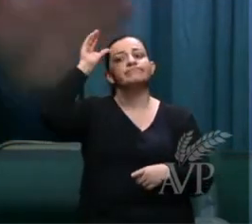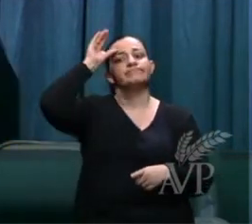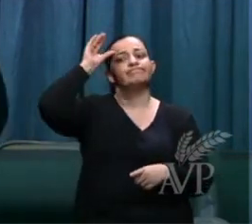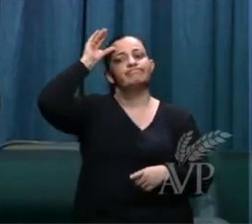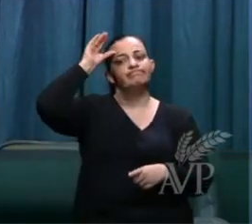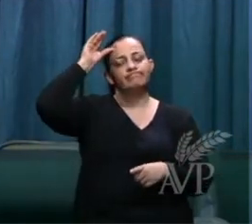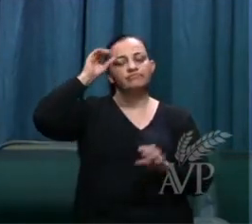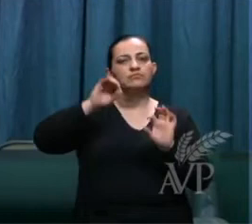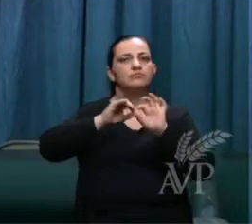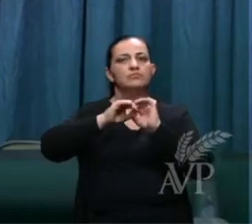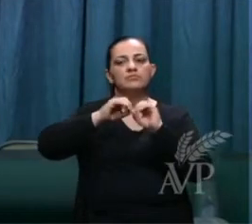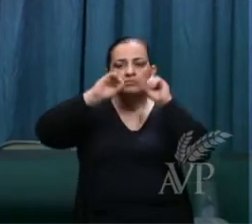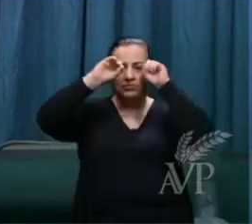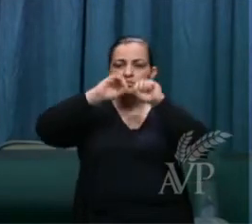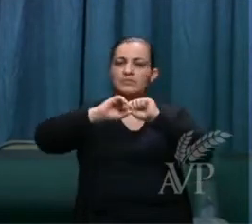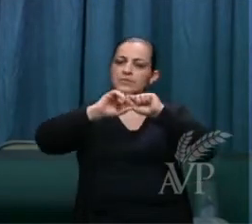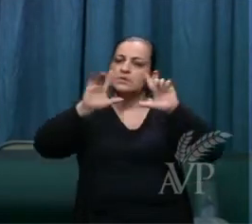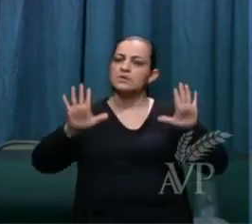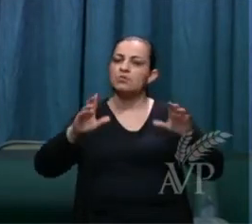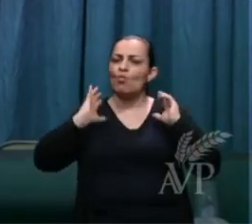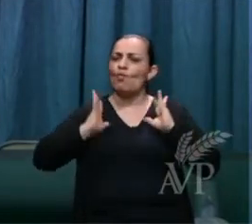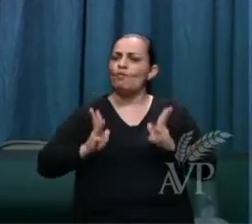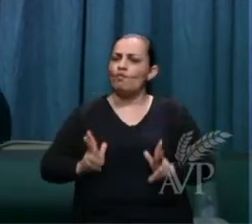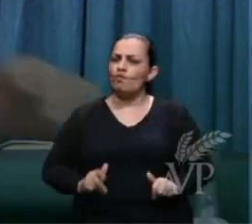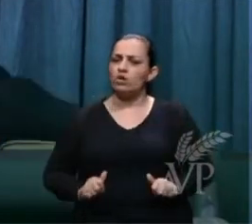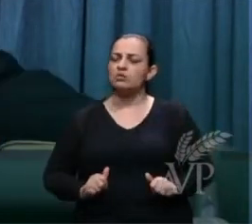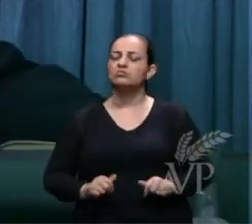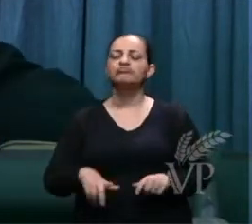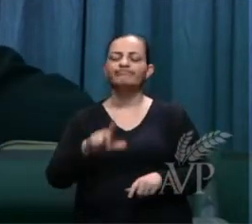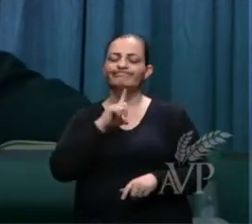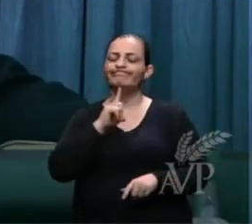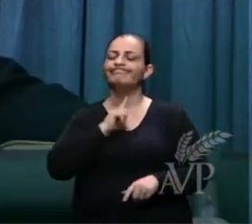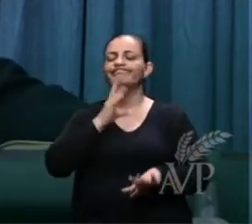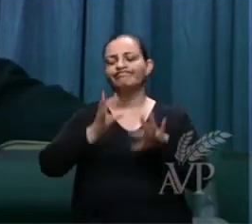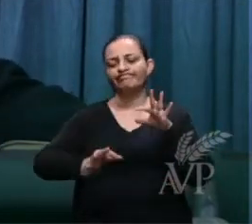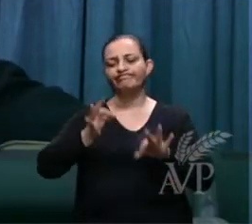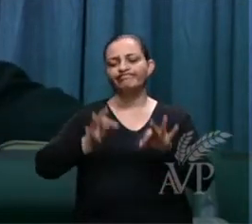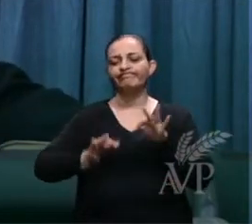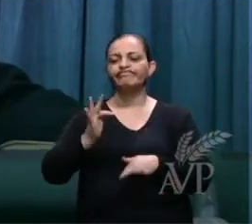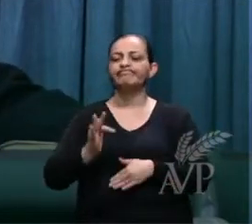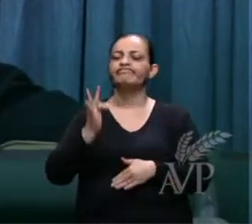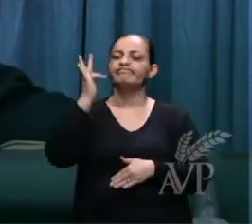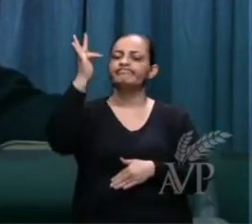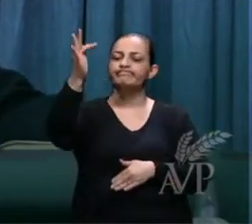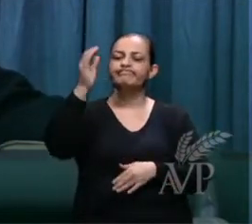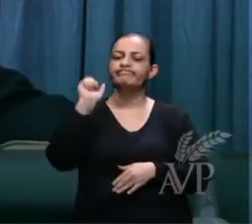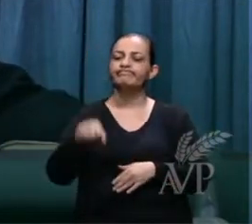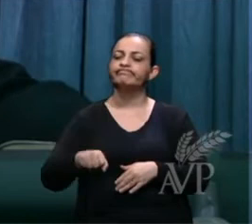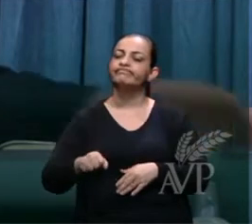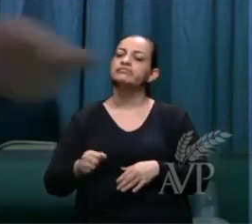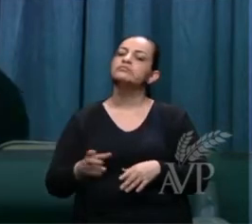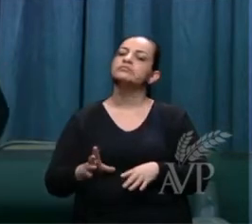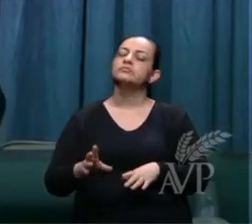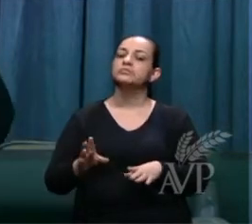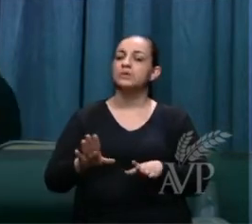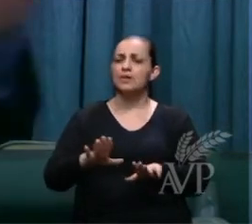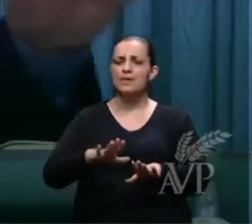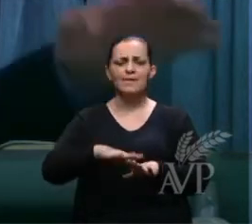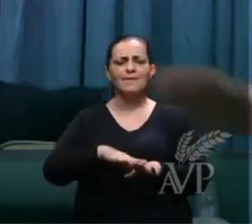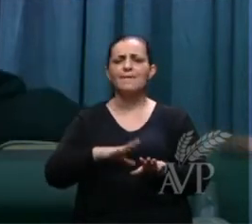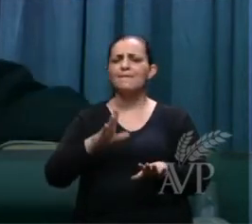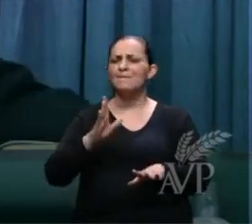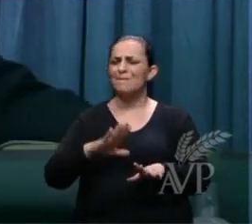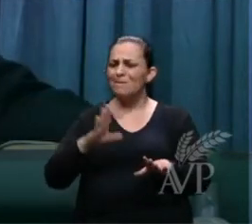então, haverá este tipo de julgamento ali, mesmo nos pagãos mais